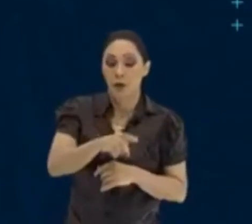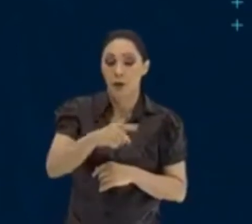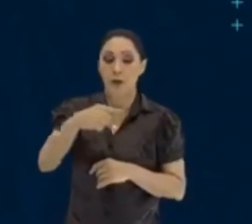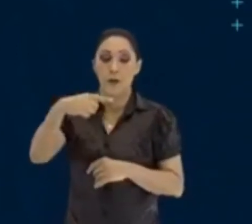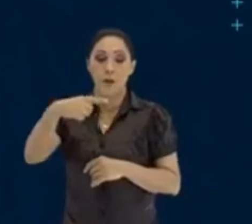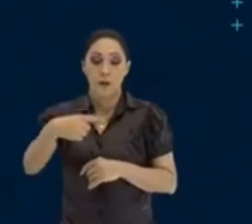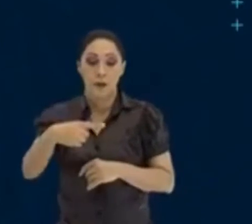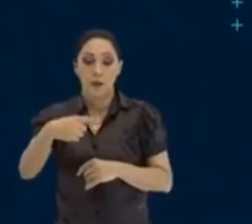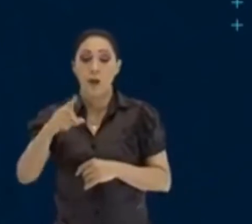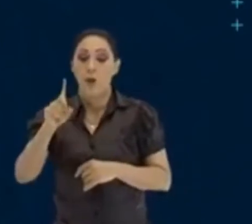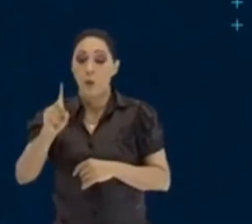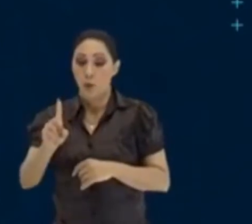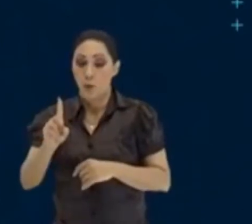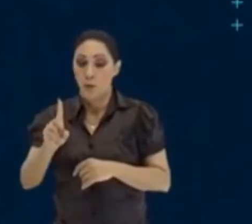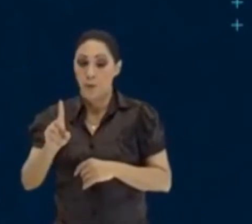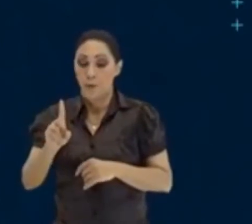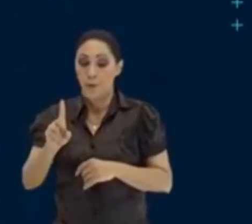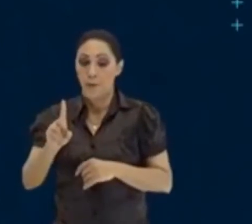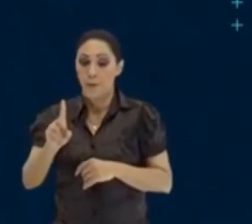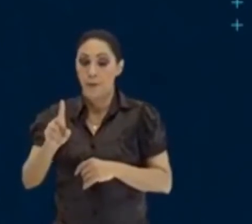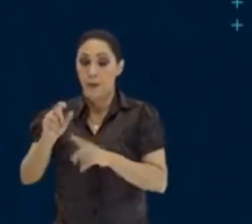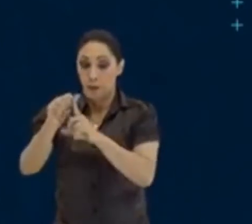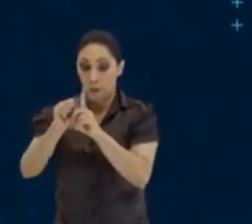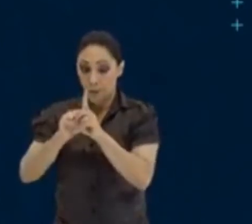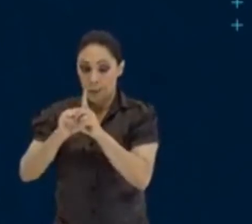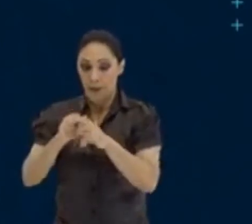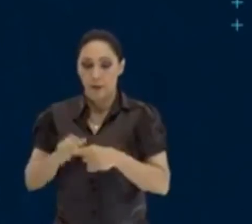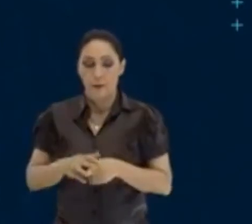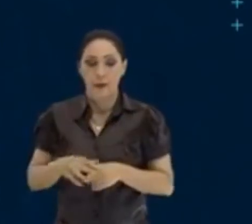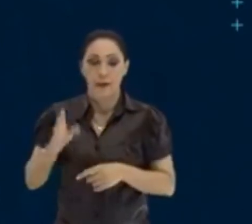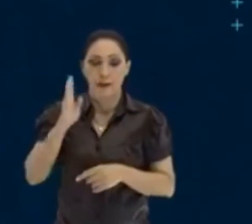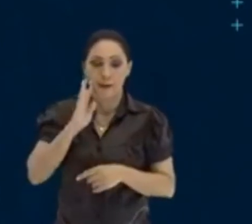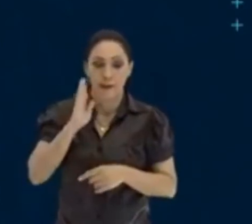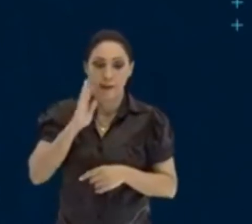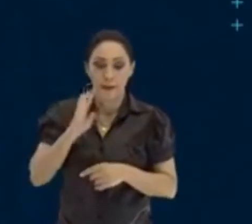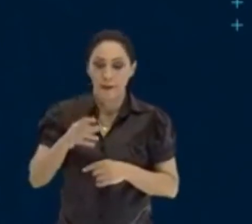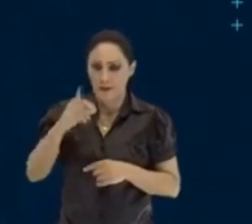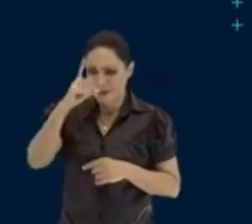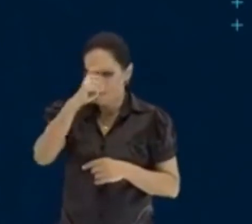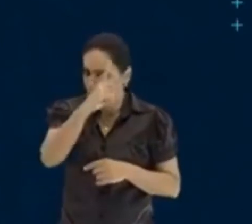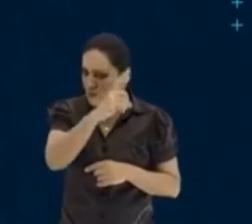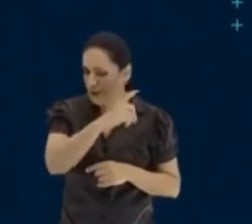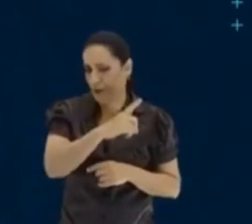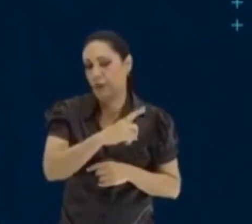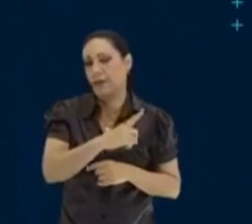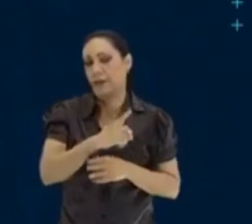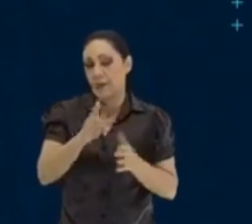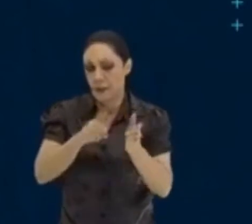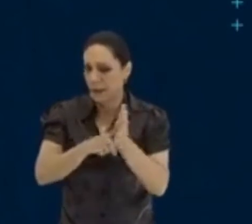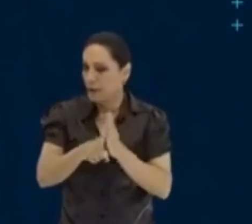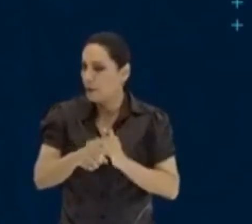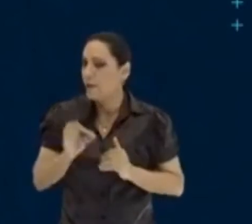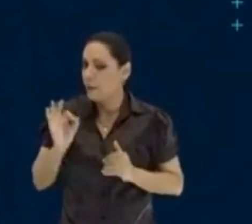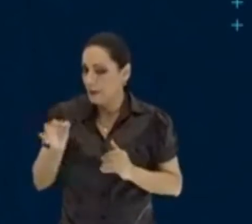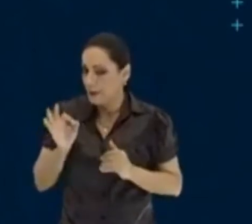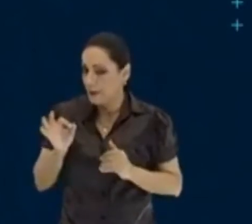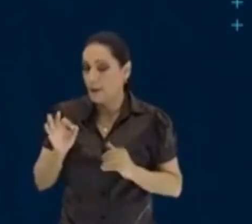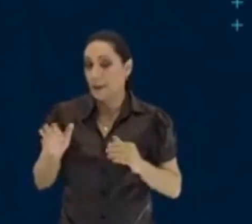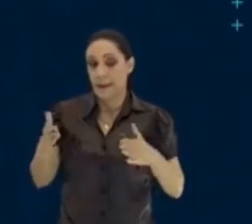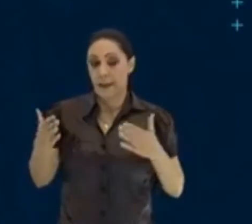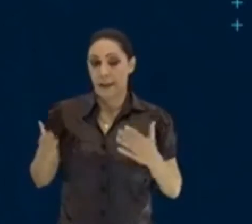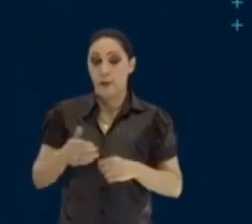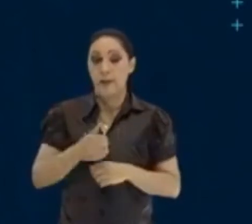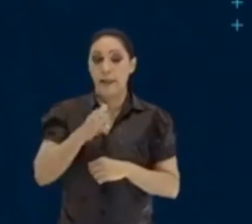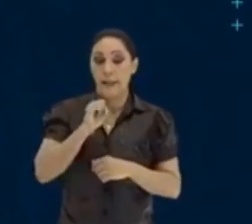mês. Ah, caramba! Tá difícil demais essa questão, não tá? Se 12